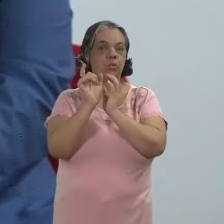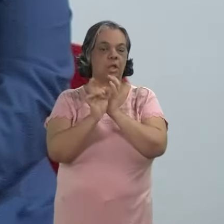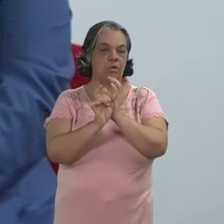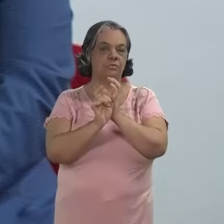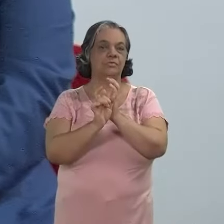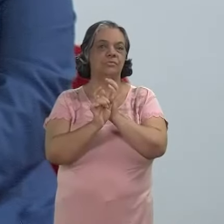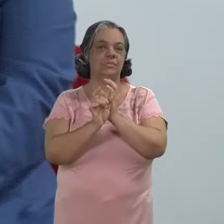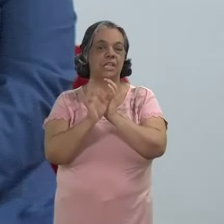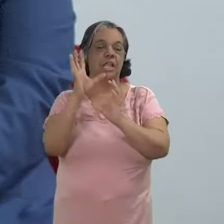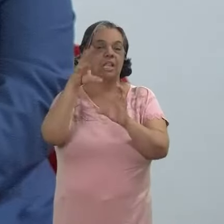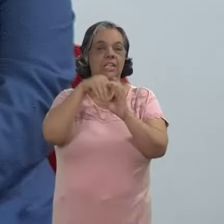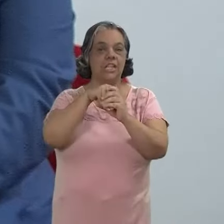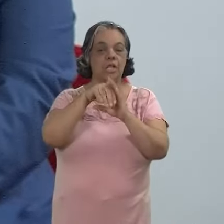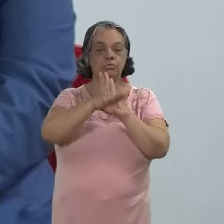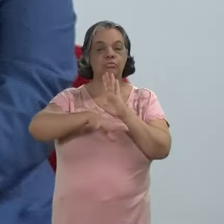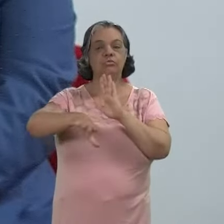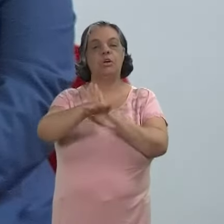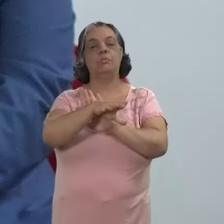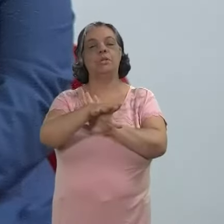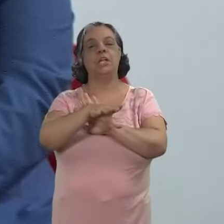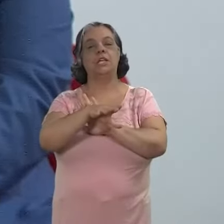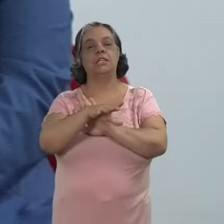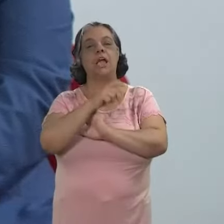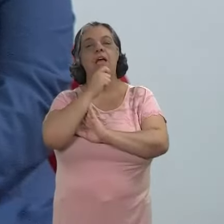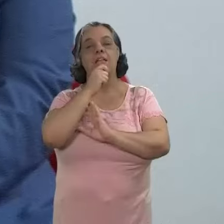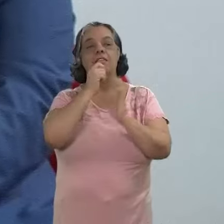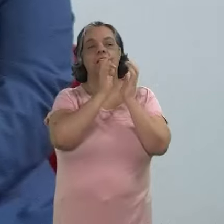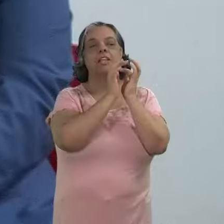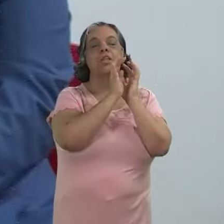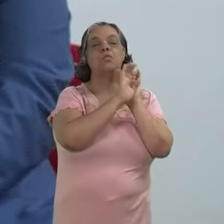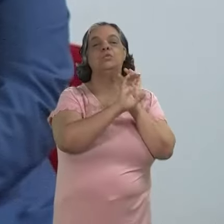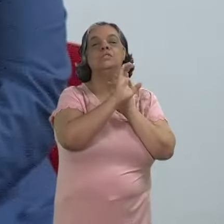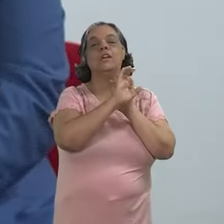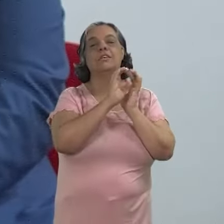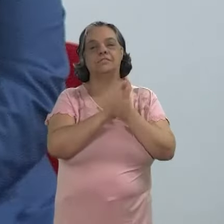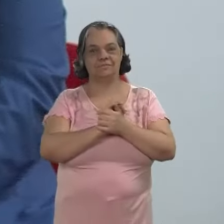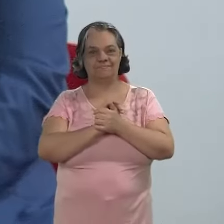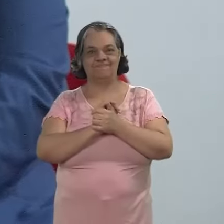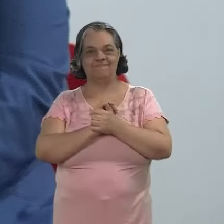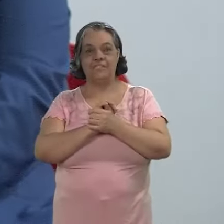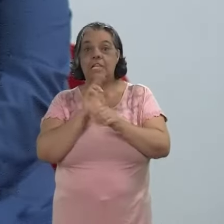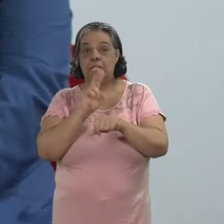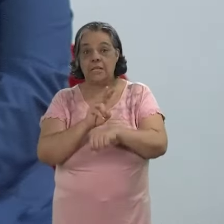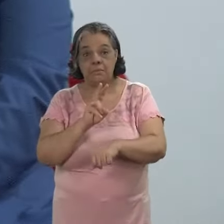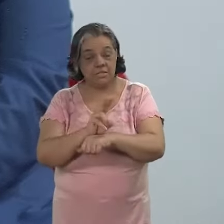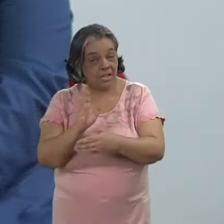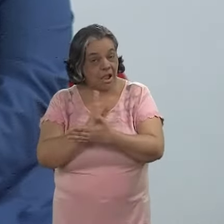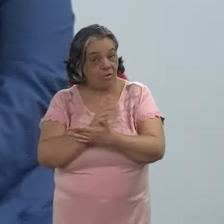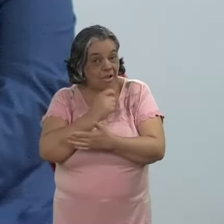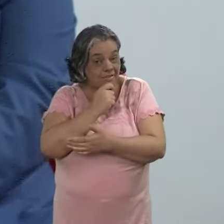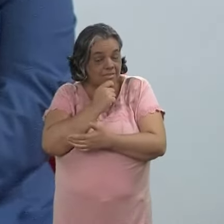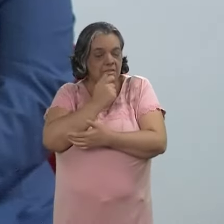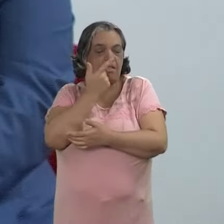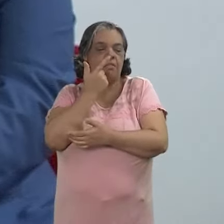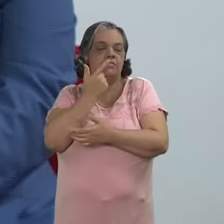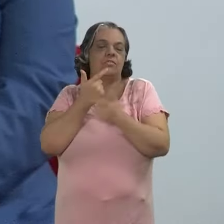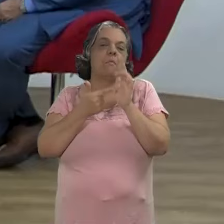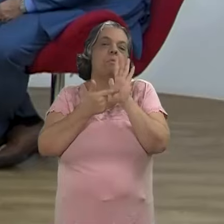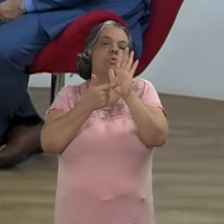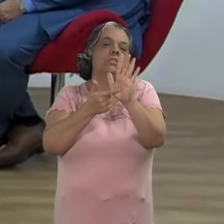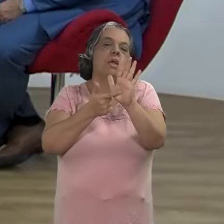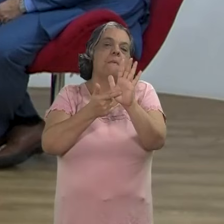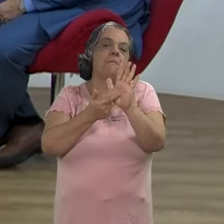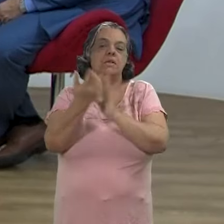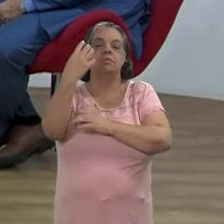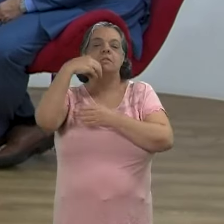neurodados dados que estão dentro do ambiente ainda da neurociência então a preservação de algo que ainda nem está